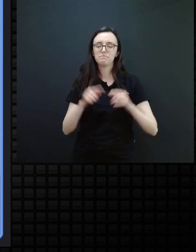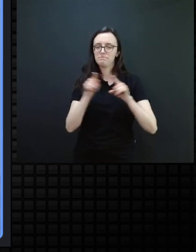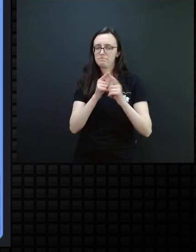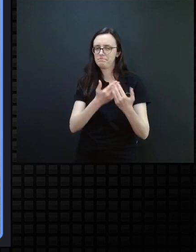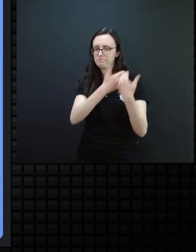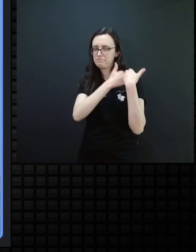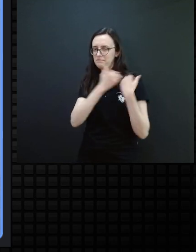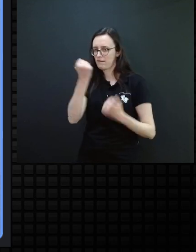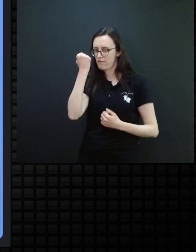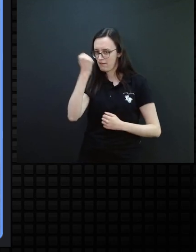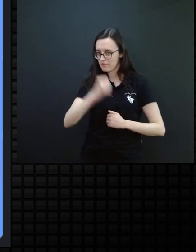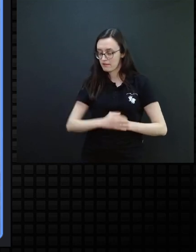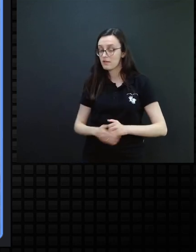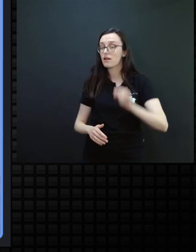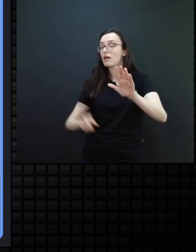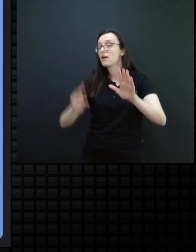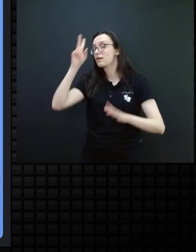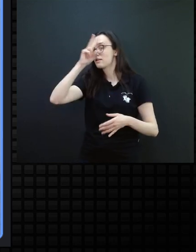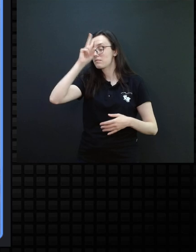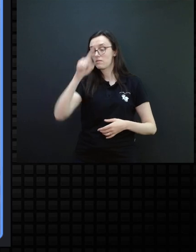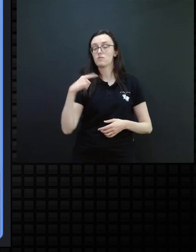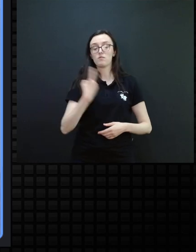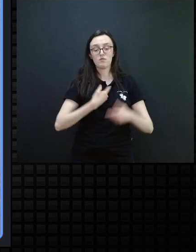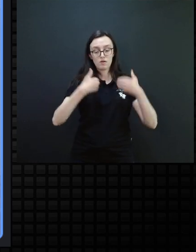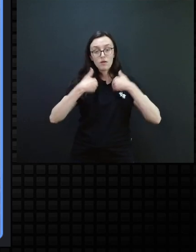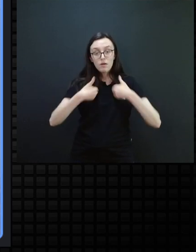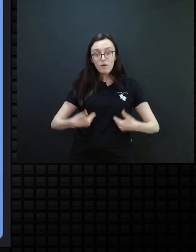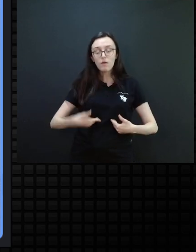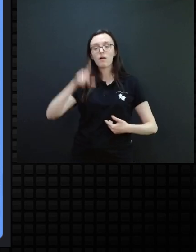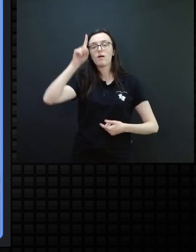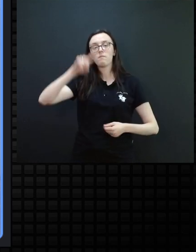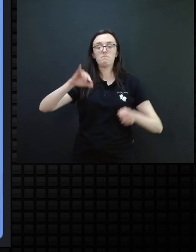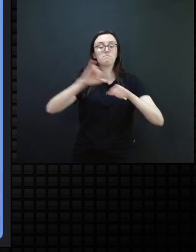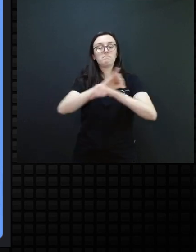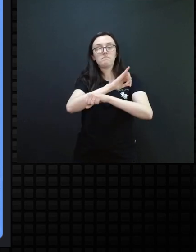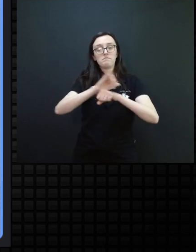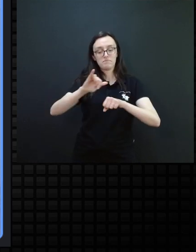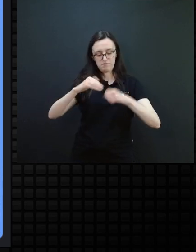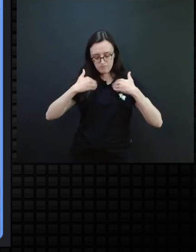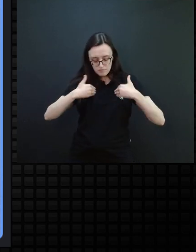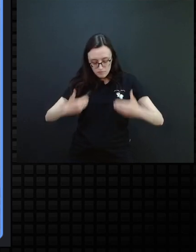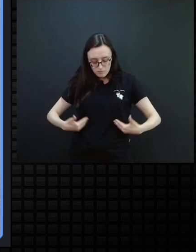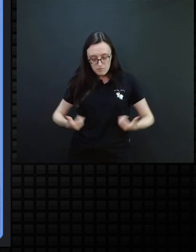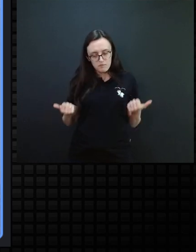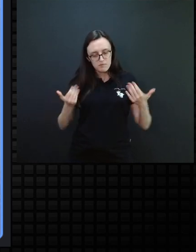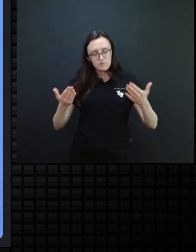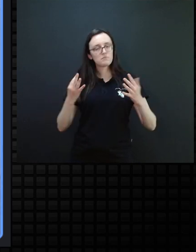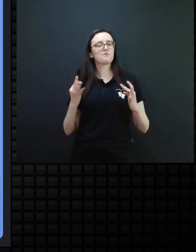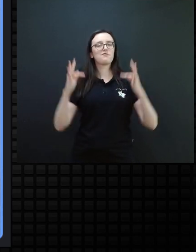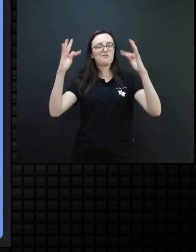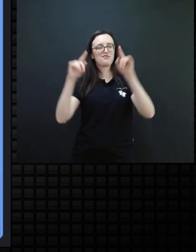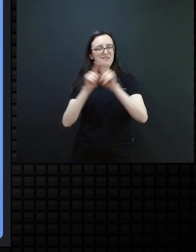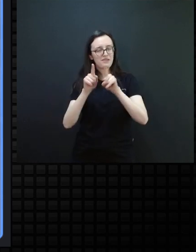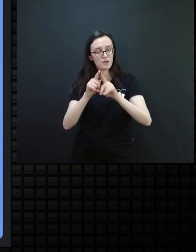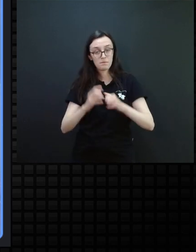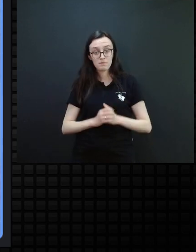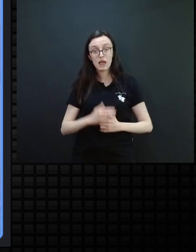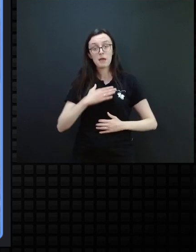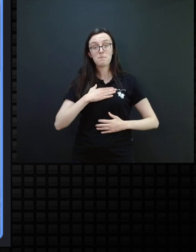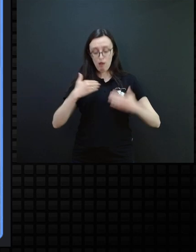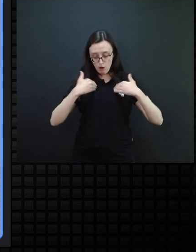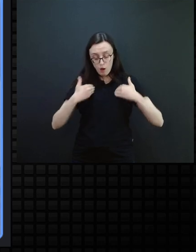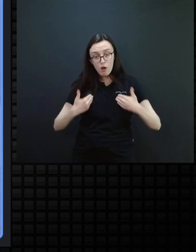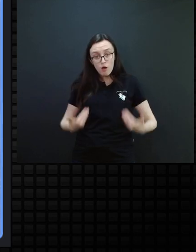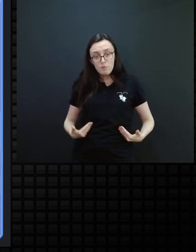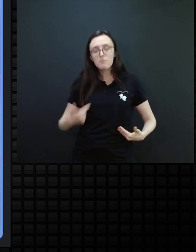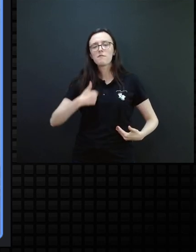responsabilidade. E lembrar, o nosso corpo é um instrumento de tecnologia assistiva. O meu corpo, né, então,